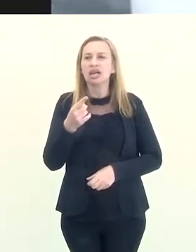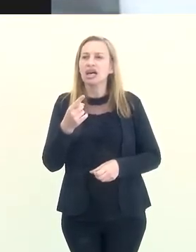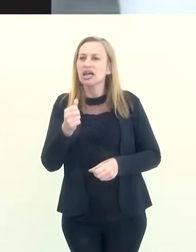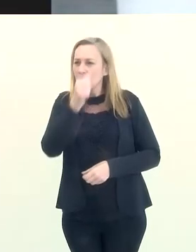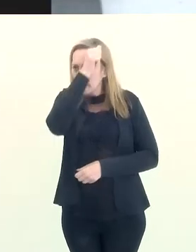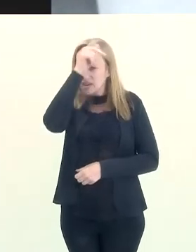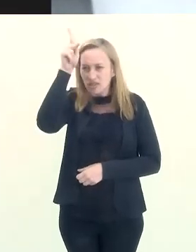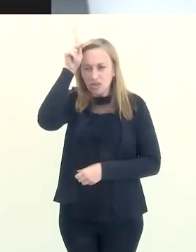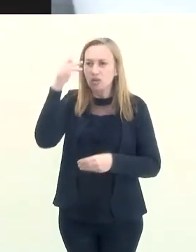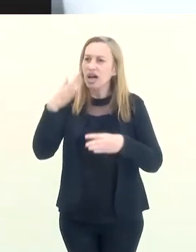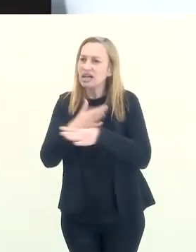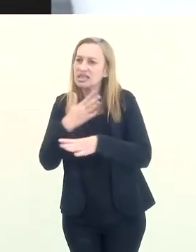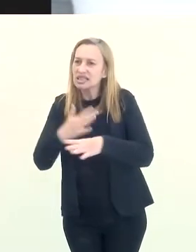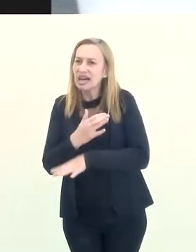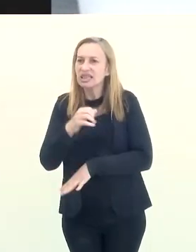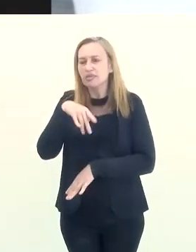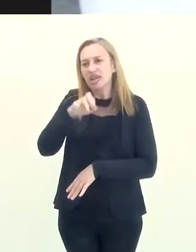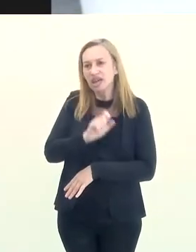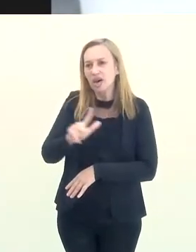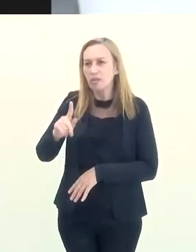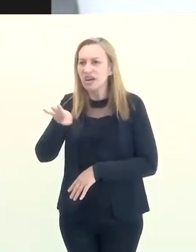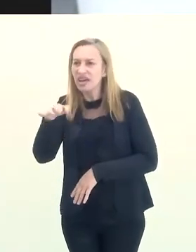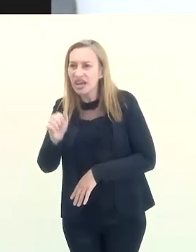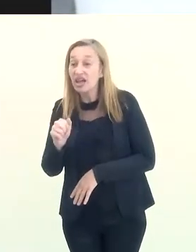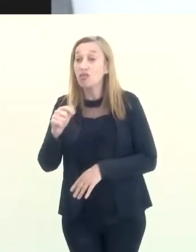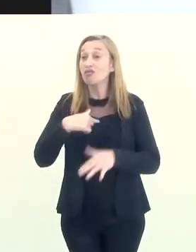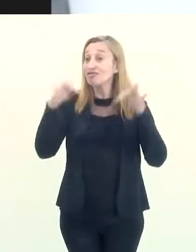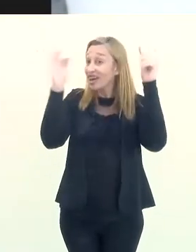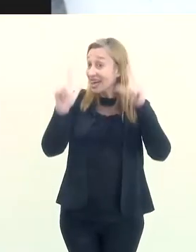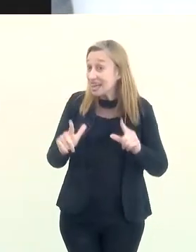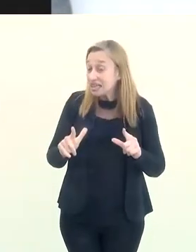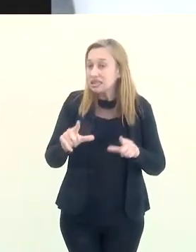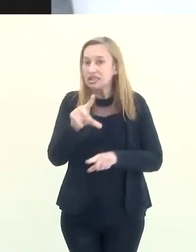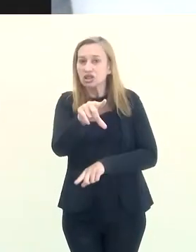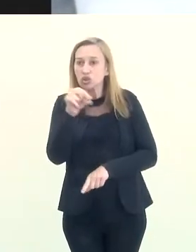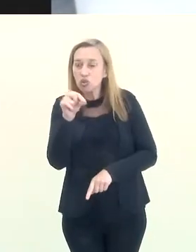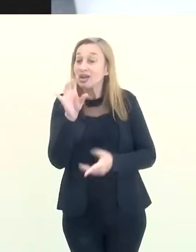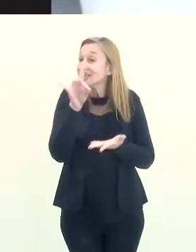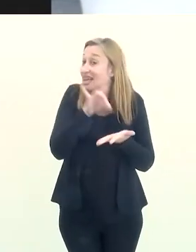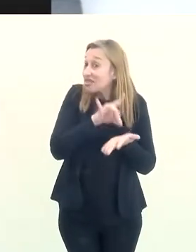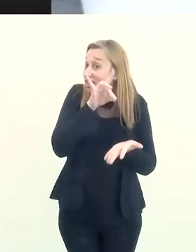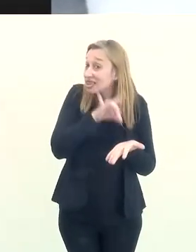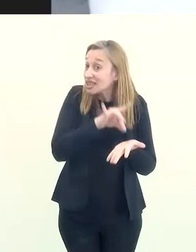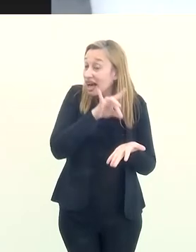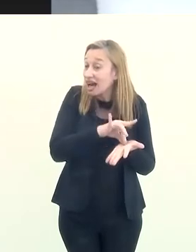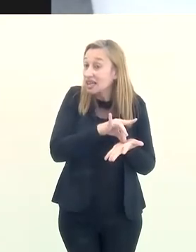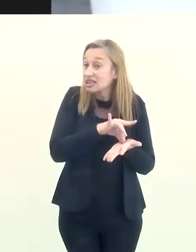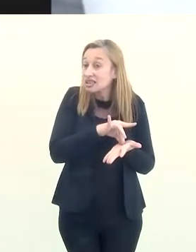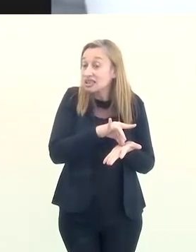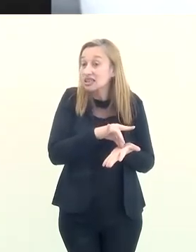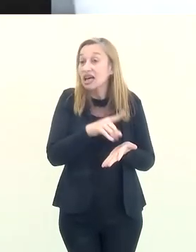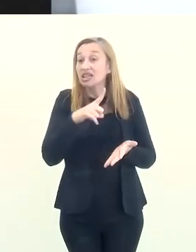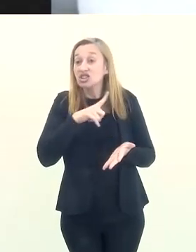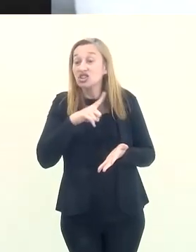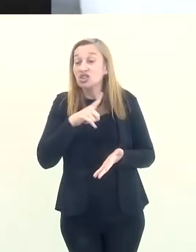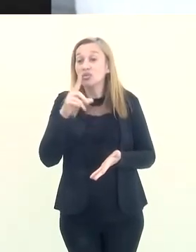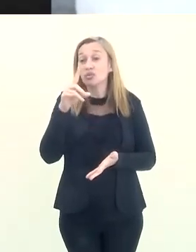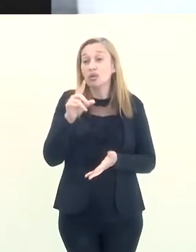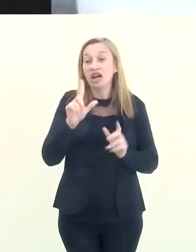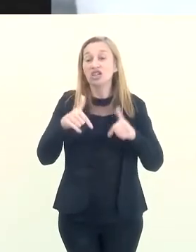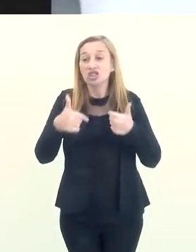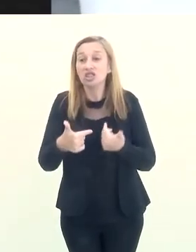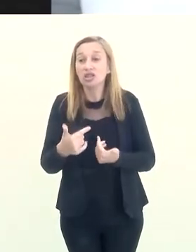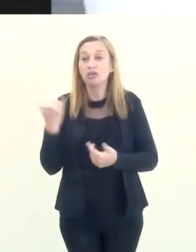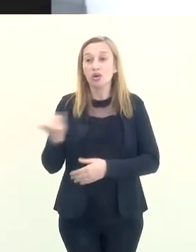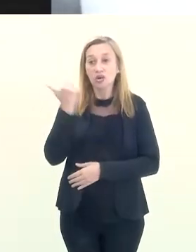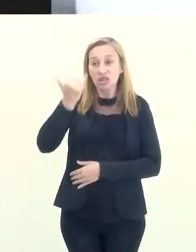a prefeitura, a cidade de Miguel Pereira, foi muito feliz nessa escolha. Na verdade, ela tinha ali